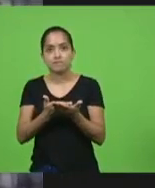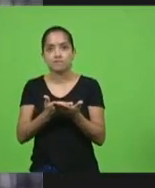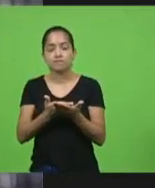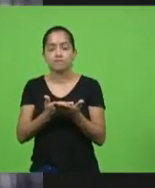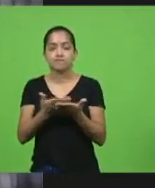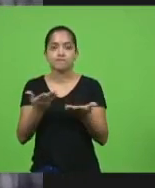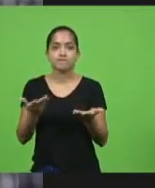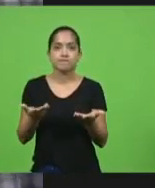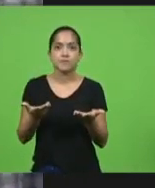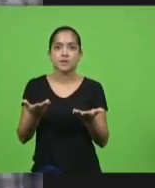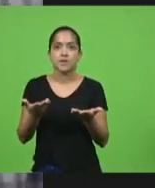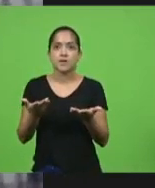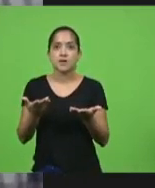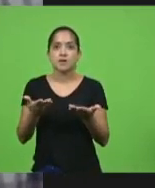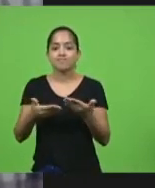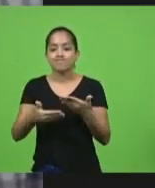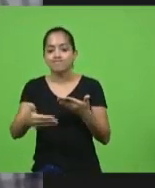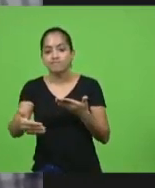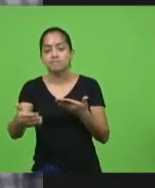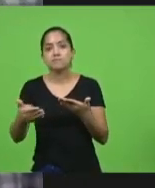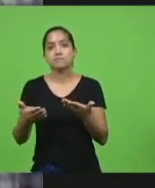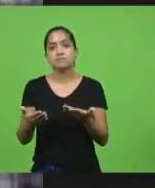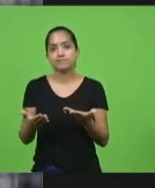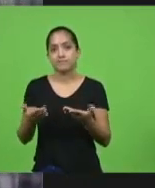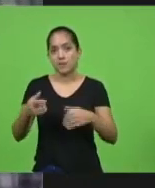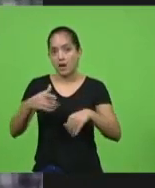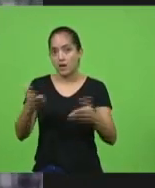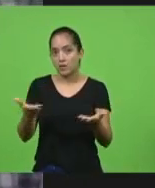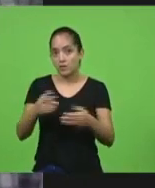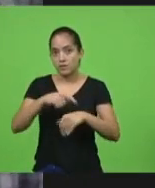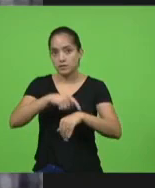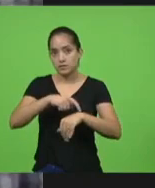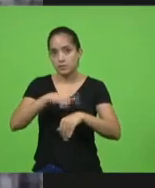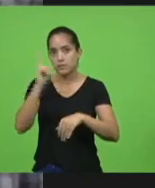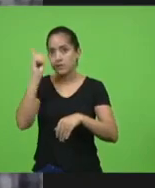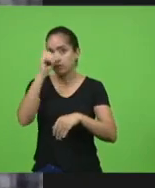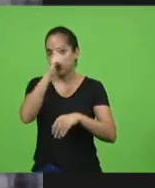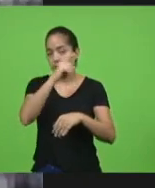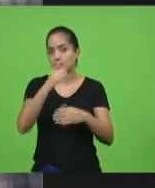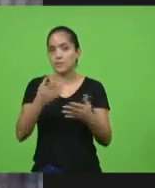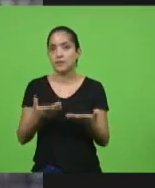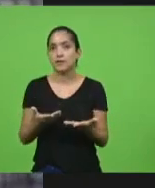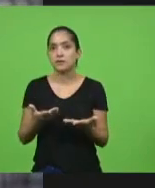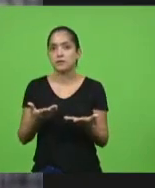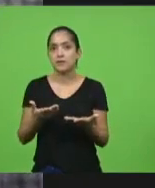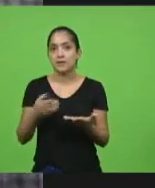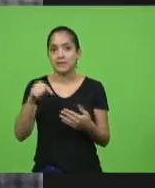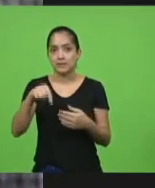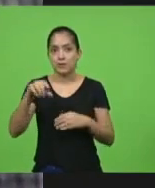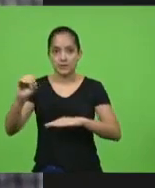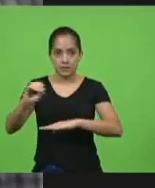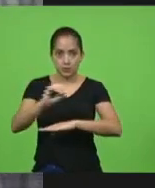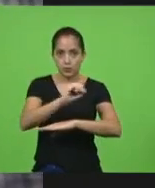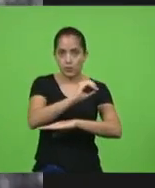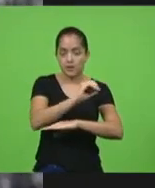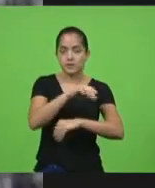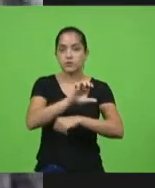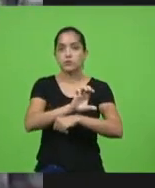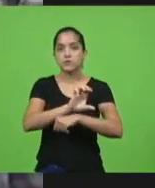nós vamos aonde nós chegamos nesse momento. E aqui no oeste de Santa Catarina,